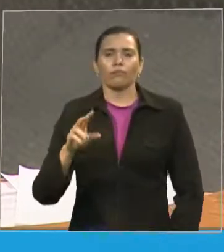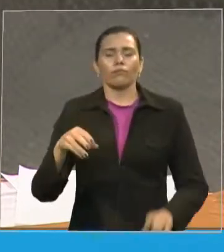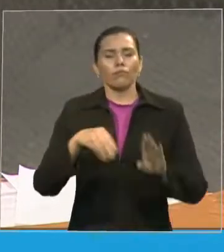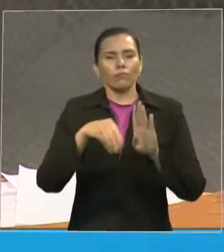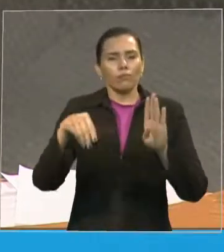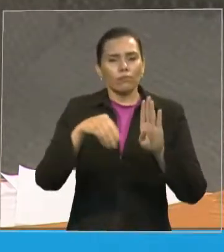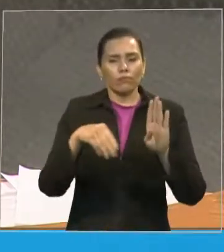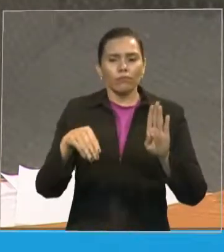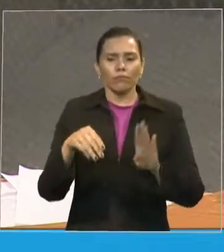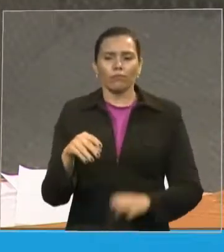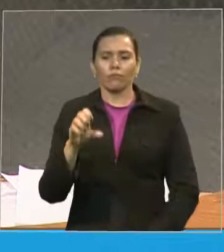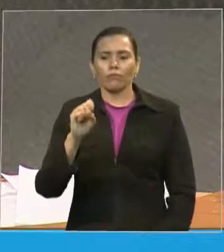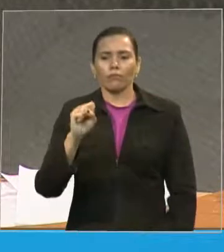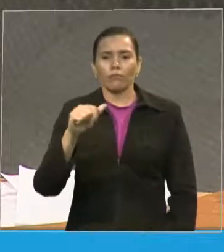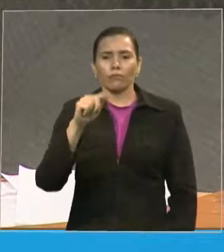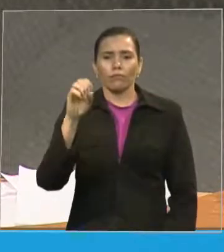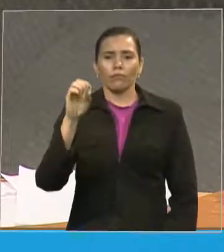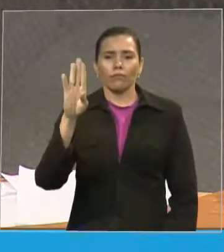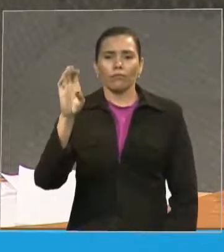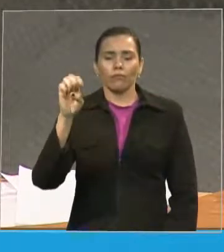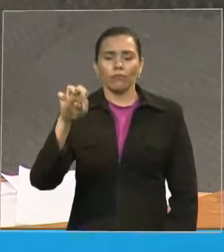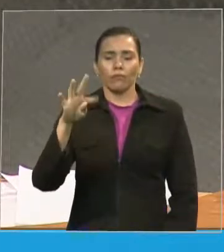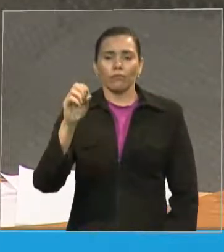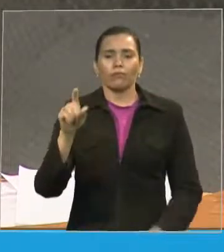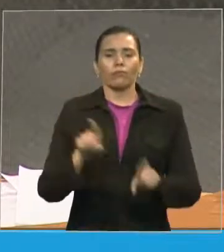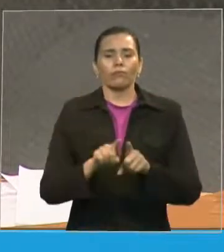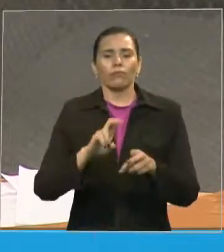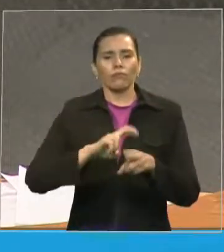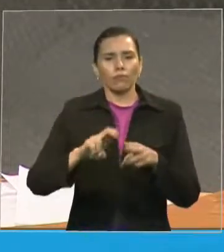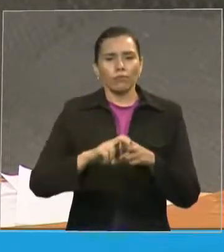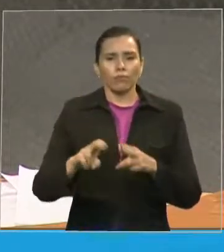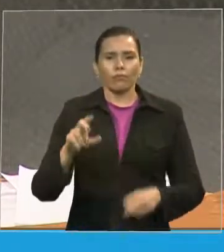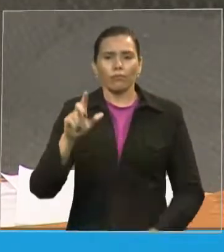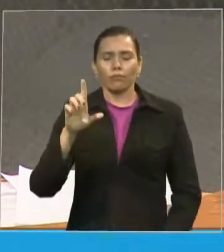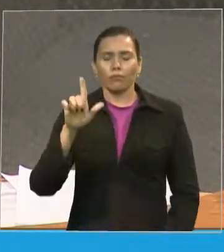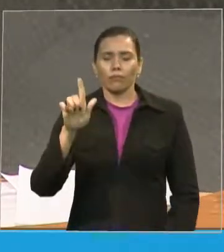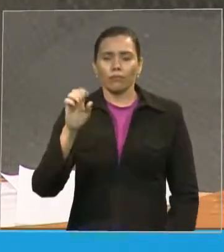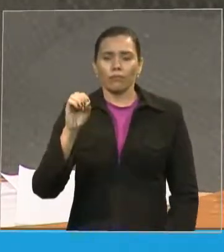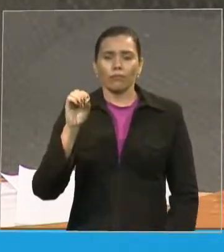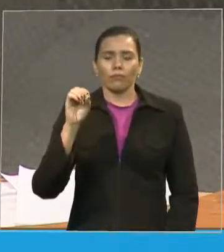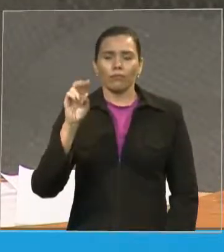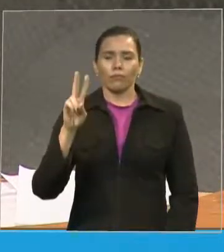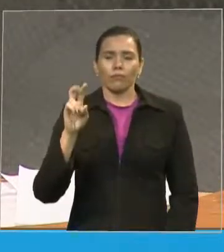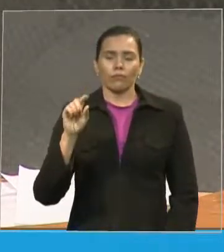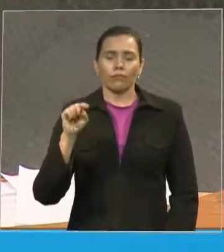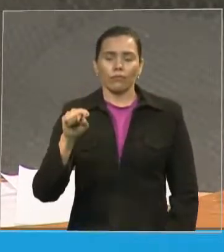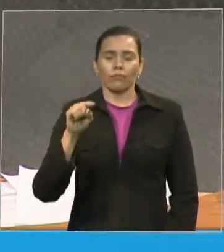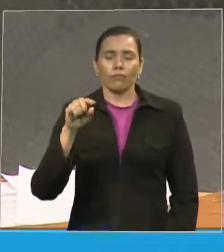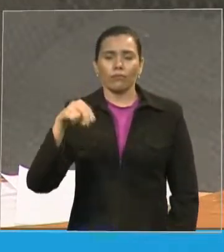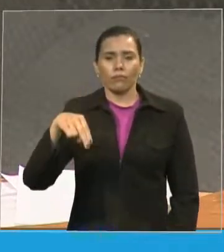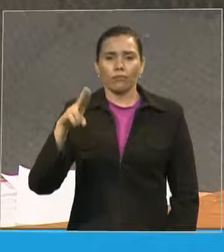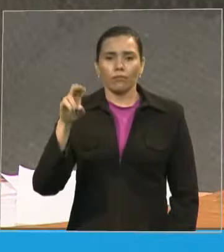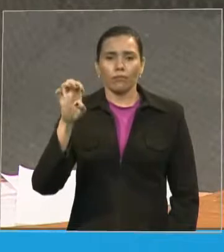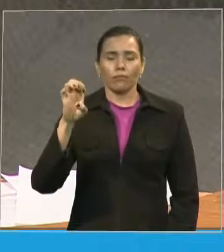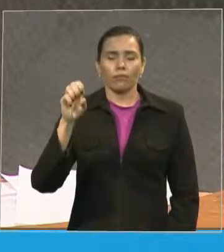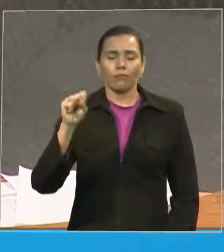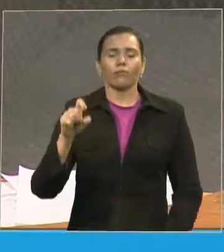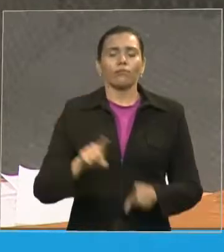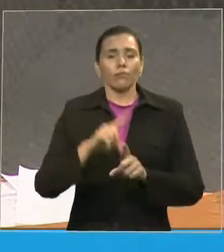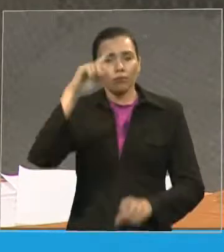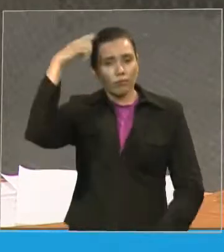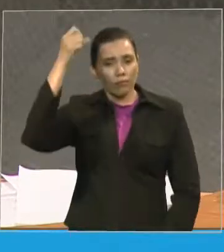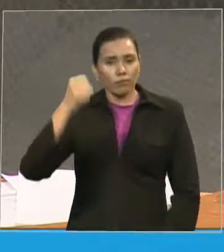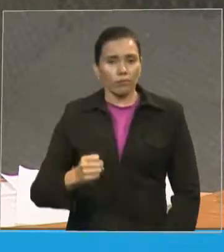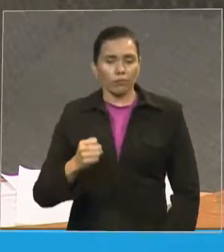Bento, Santo Inês, Governador Nunes Freire, São José de Ibamar, Raposa, Passo do